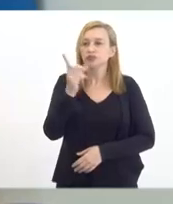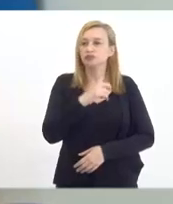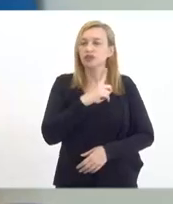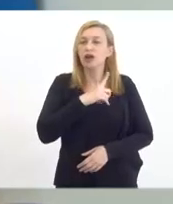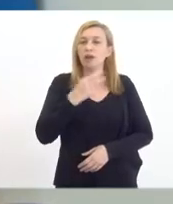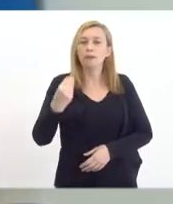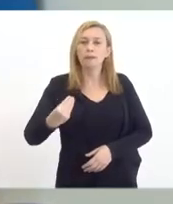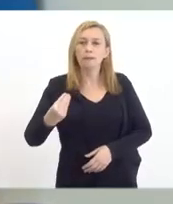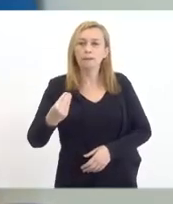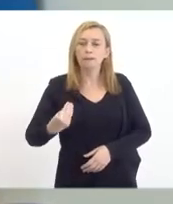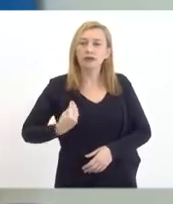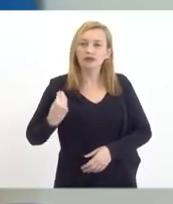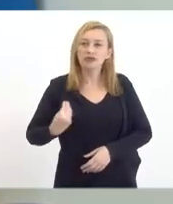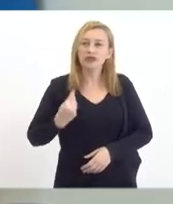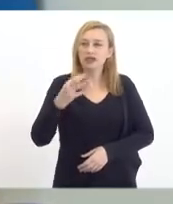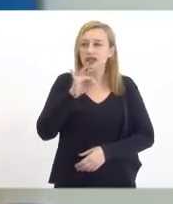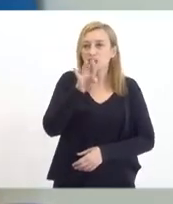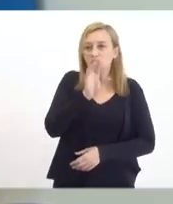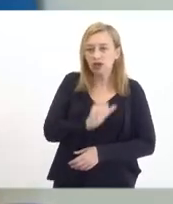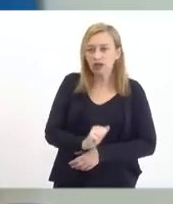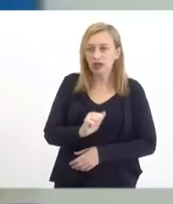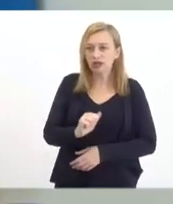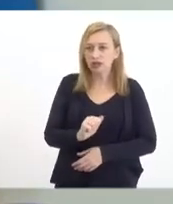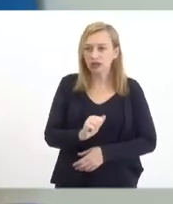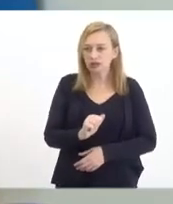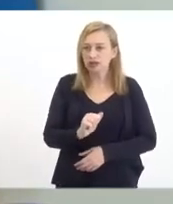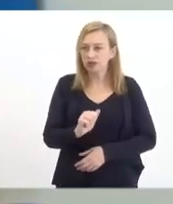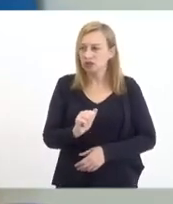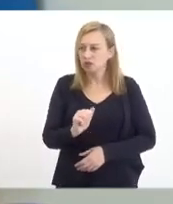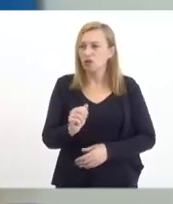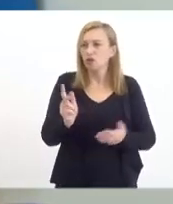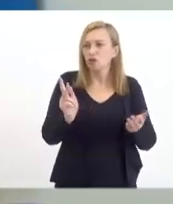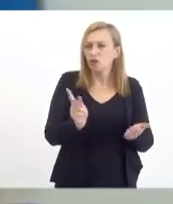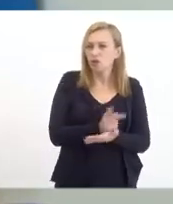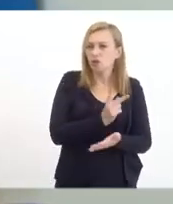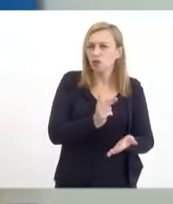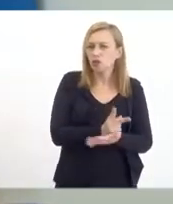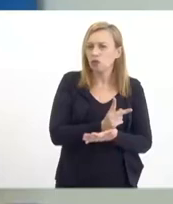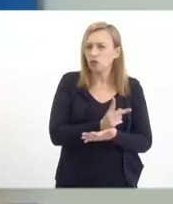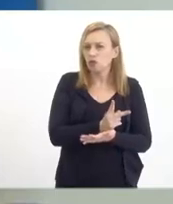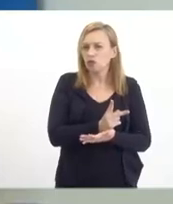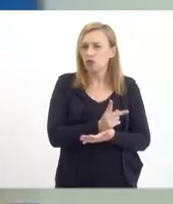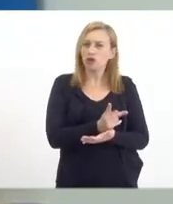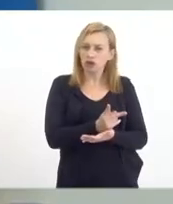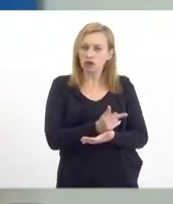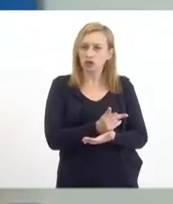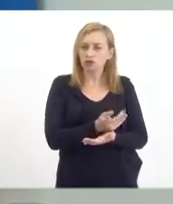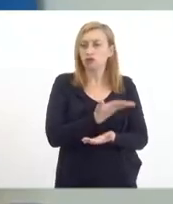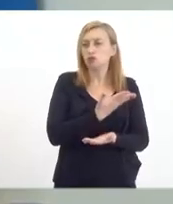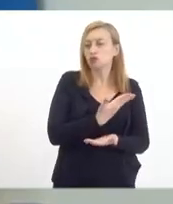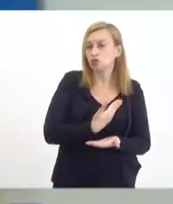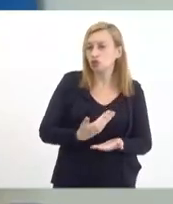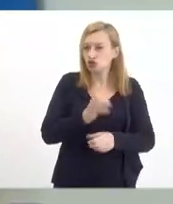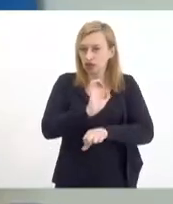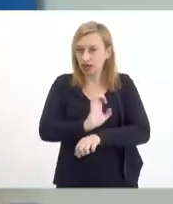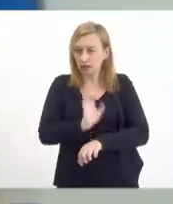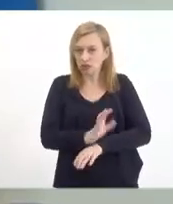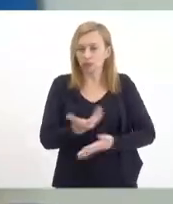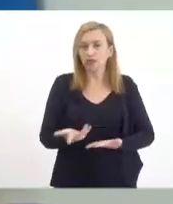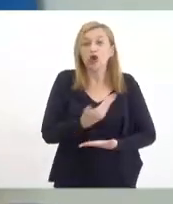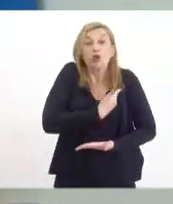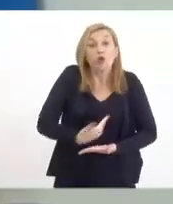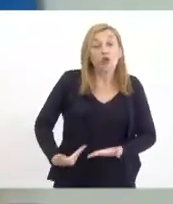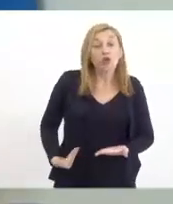viver a teoria condicional da maldição dos recursos naturais. O que é isso? A governança do Estado. O Estado, com uma